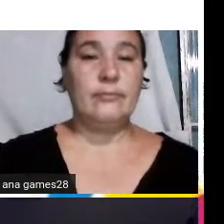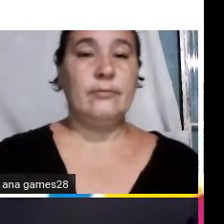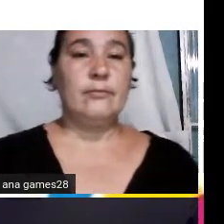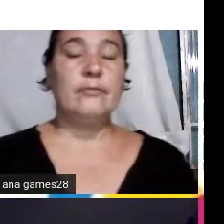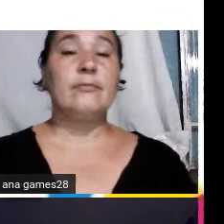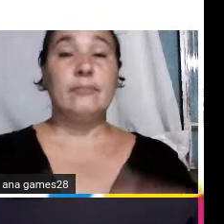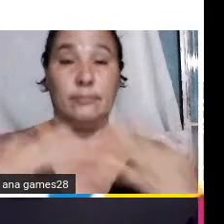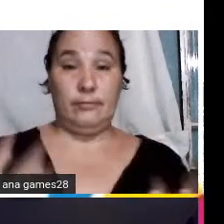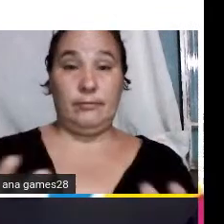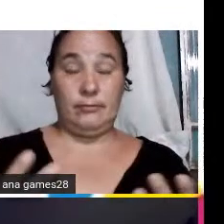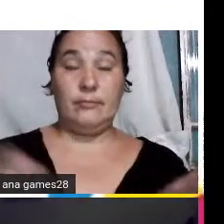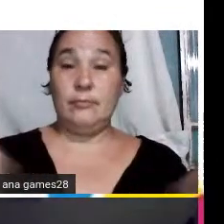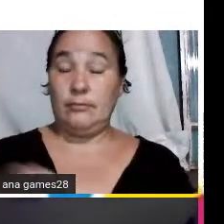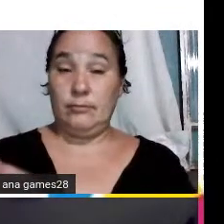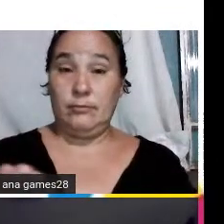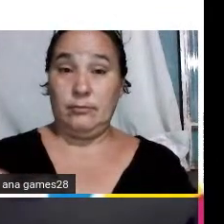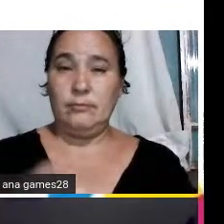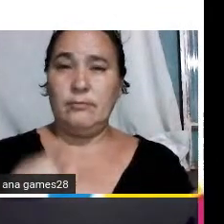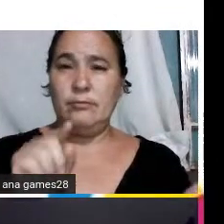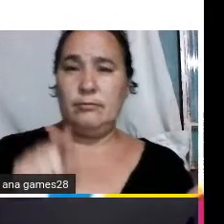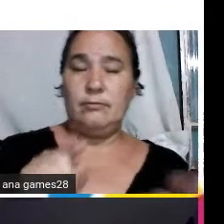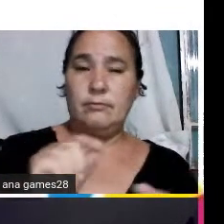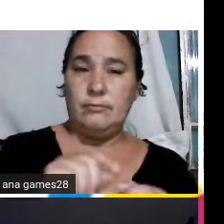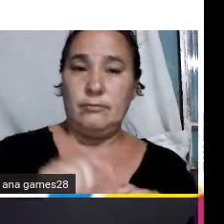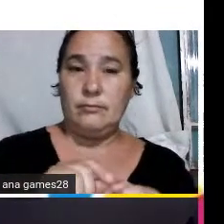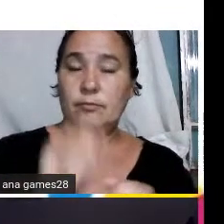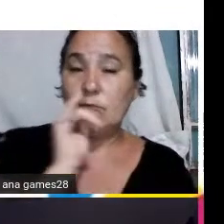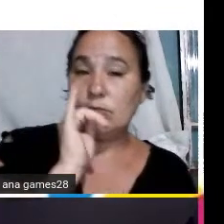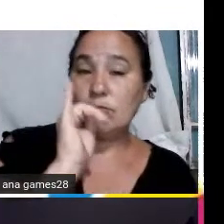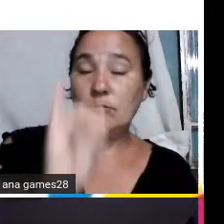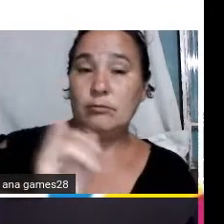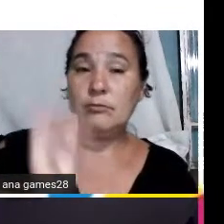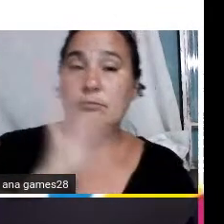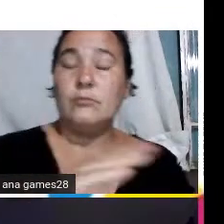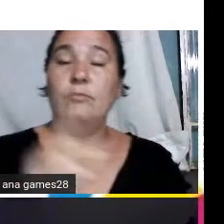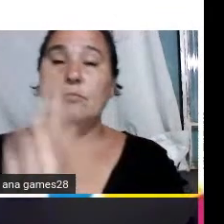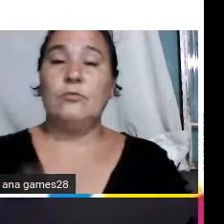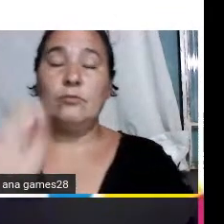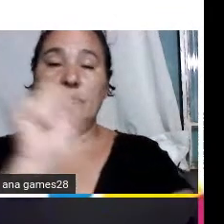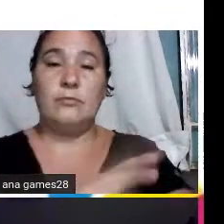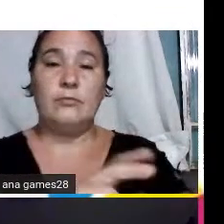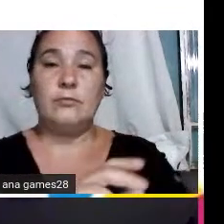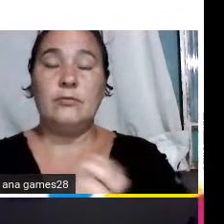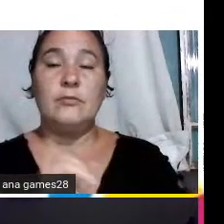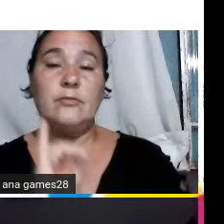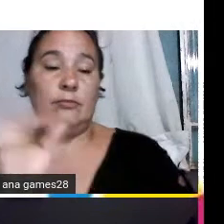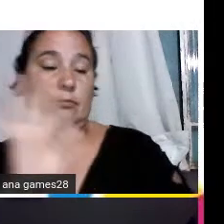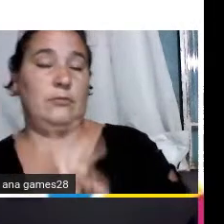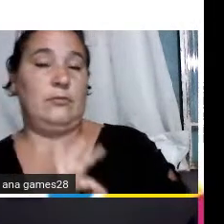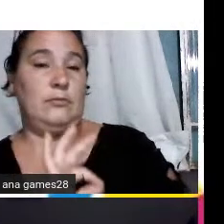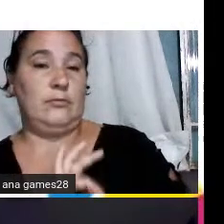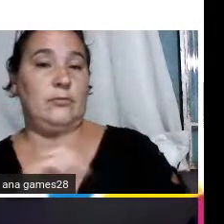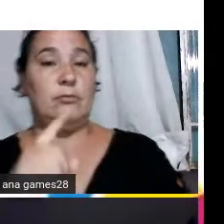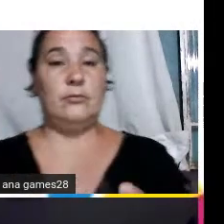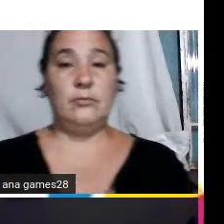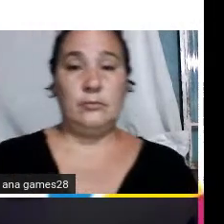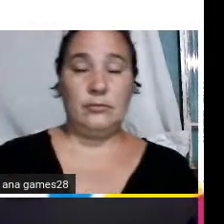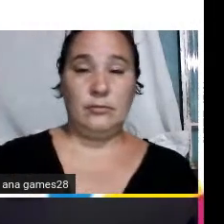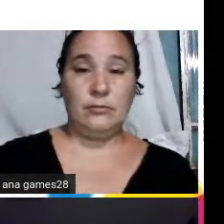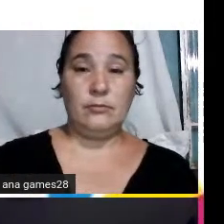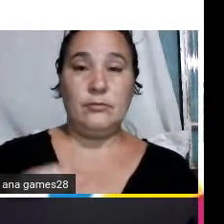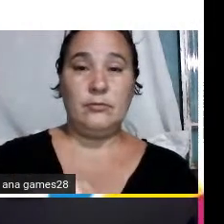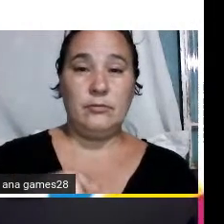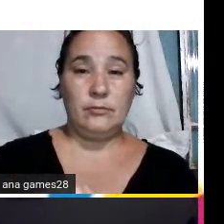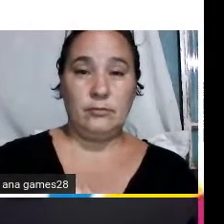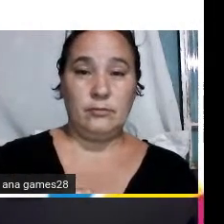então atualmente para você fazer a denúncia de uma uso de vagas você geralmente tem que comunicar à polícia militar da cidade e isso é geralmente feito